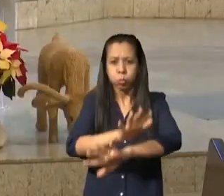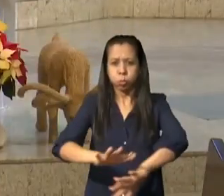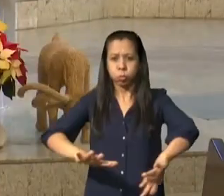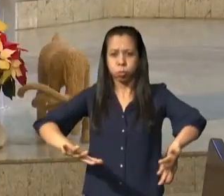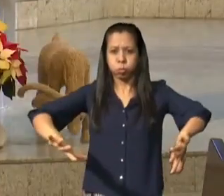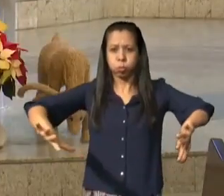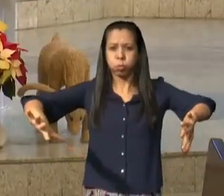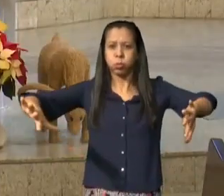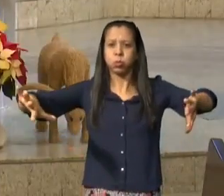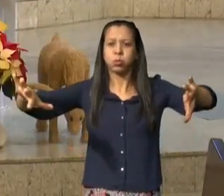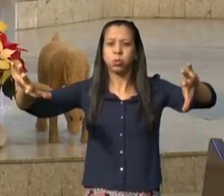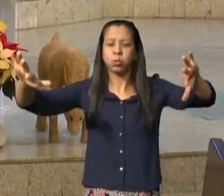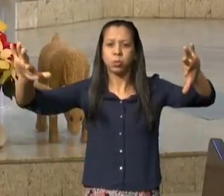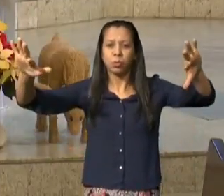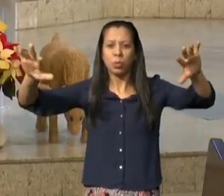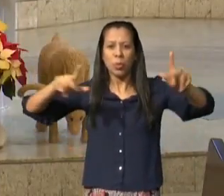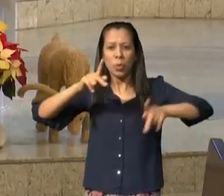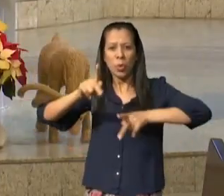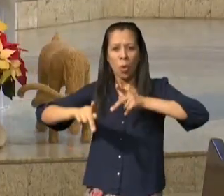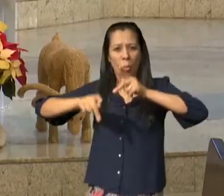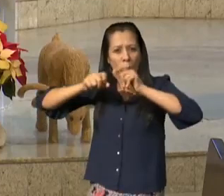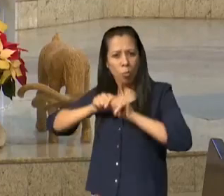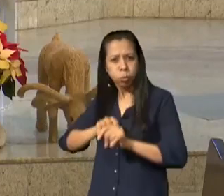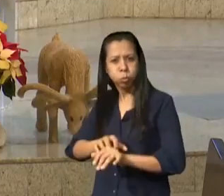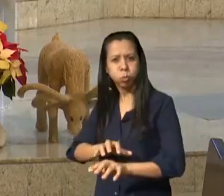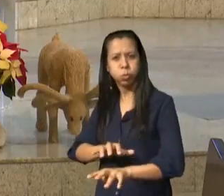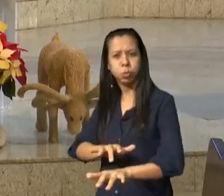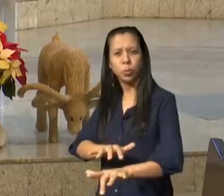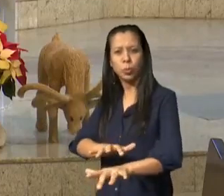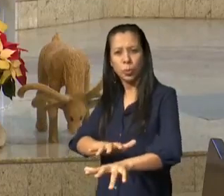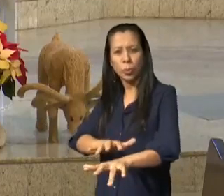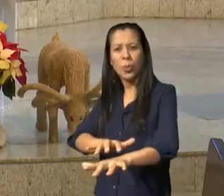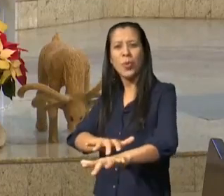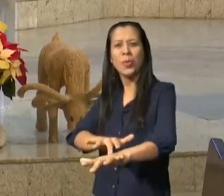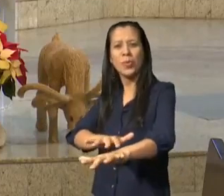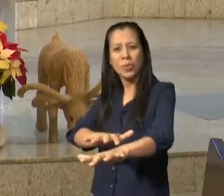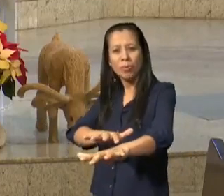Deus operou esse milagre para que aquelas pessoas